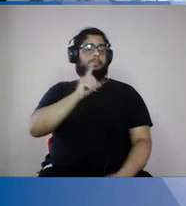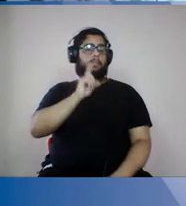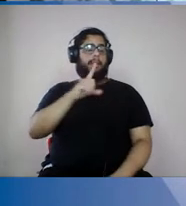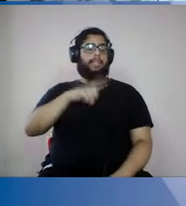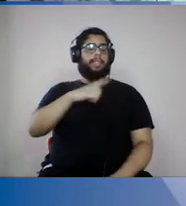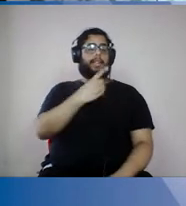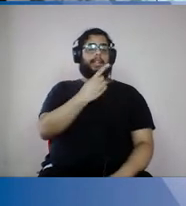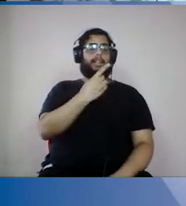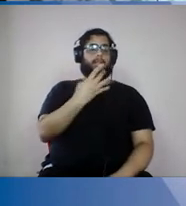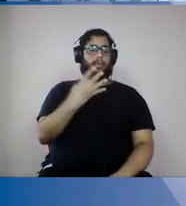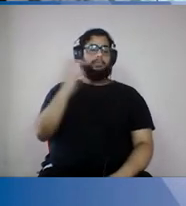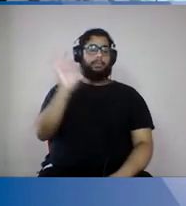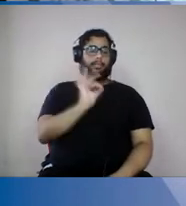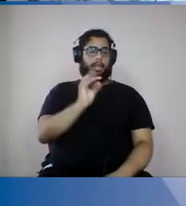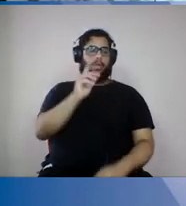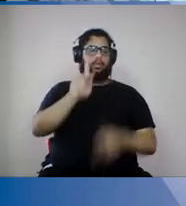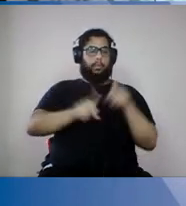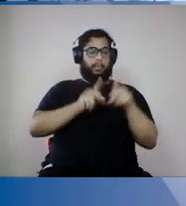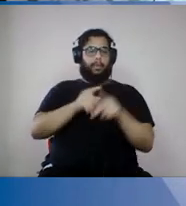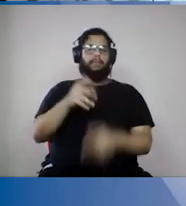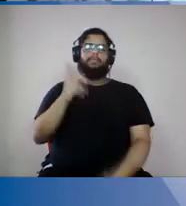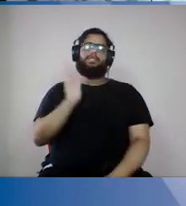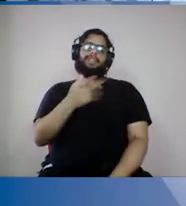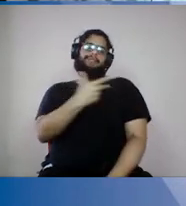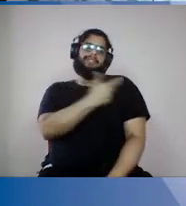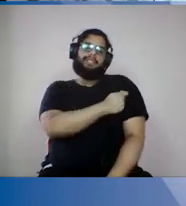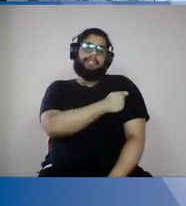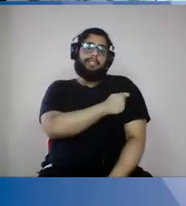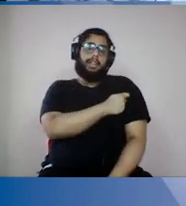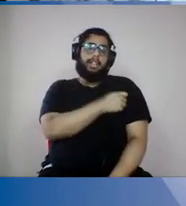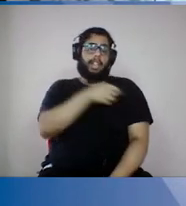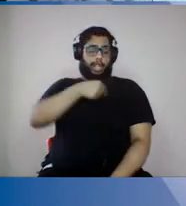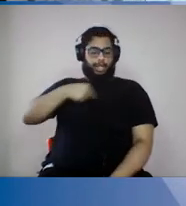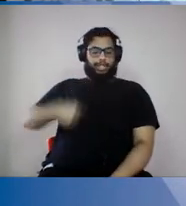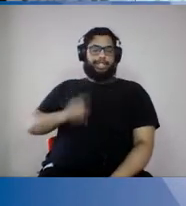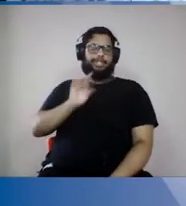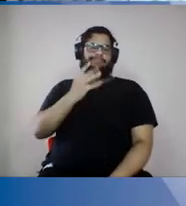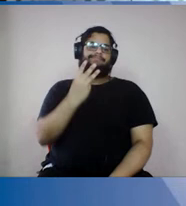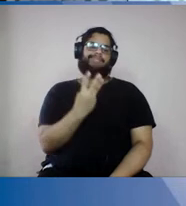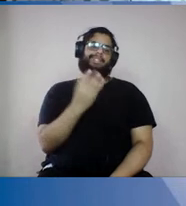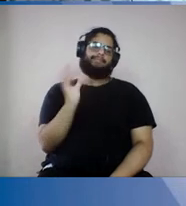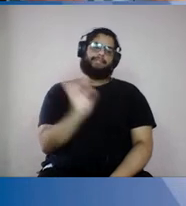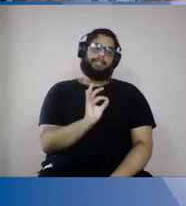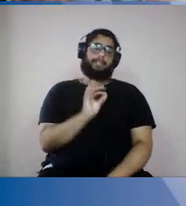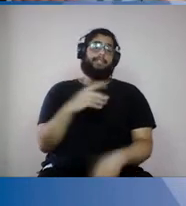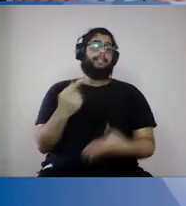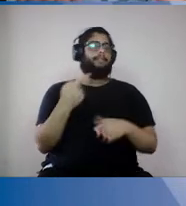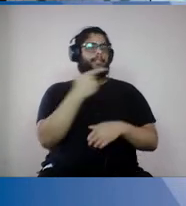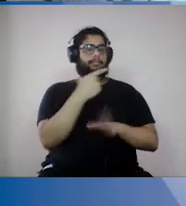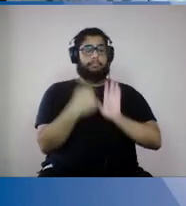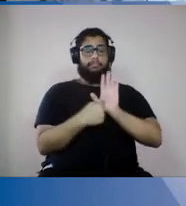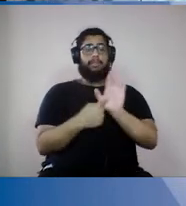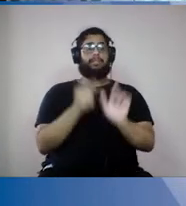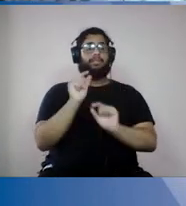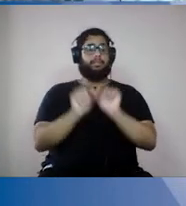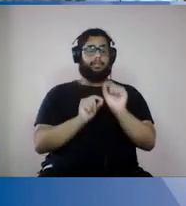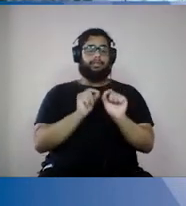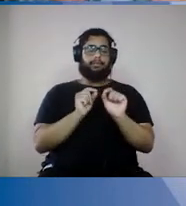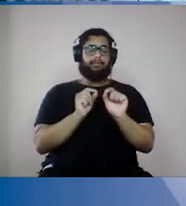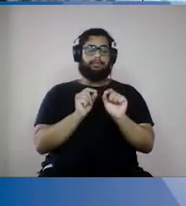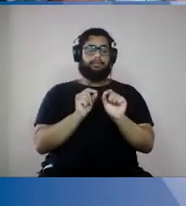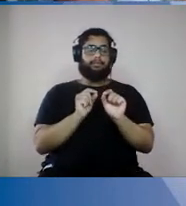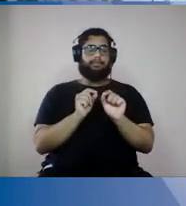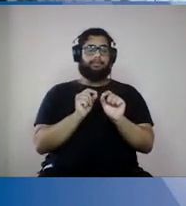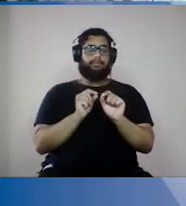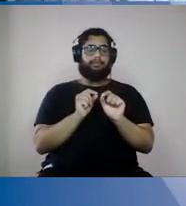% da população vacinada. A China só tem 3% da população vacinada. Então, isso está mostrando claramente para nós que